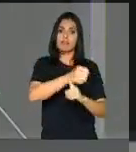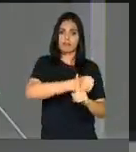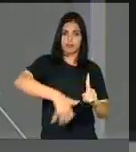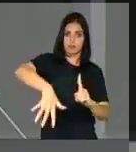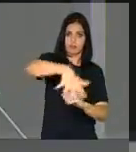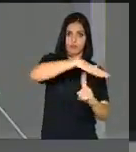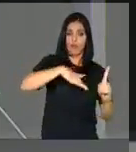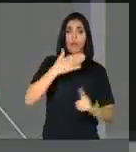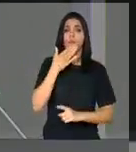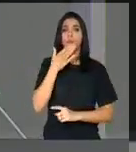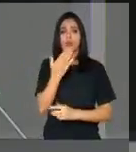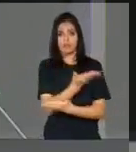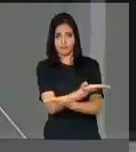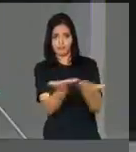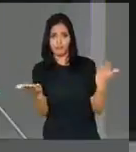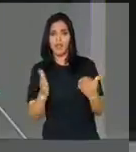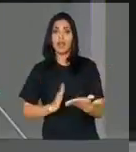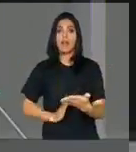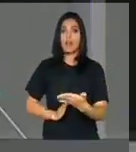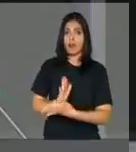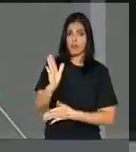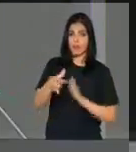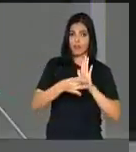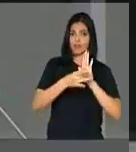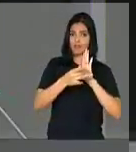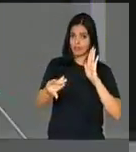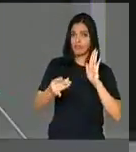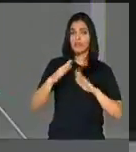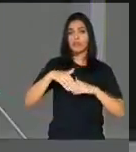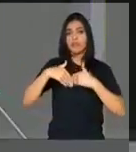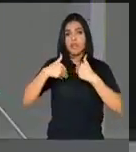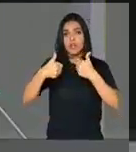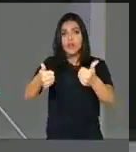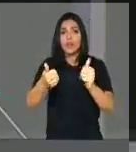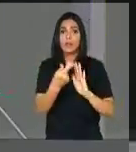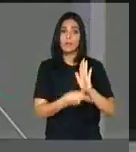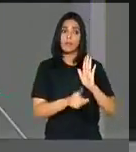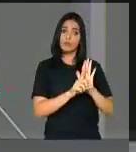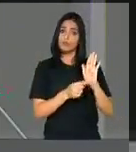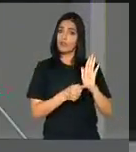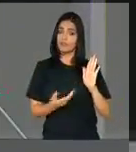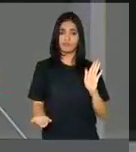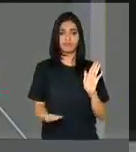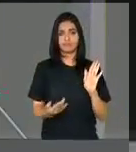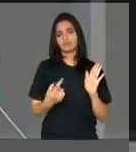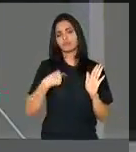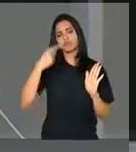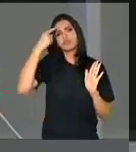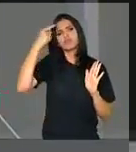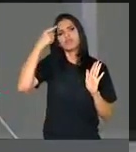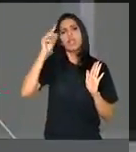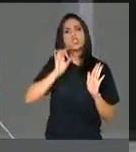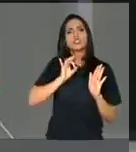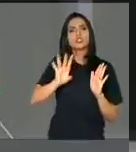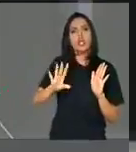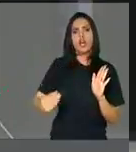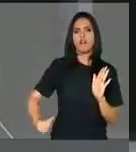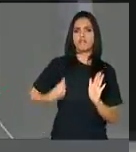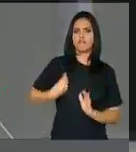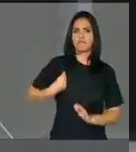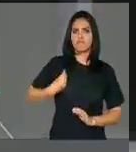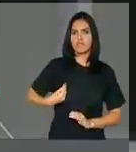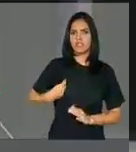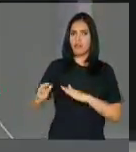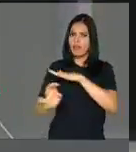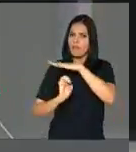plenário aprovasse isso, para melhorar a qualidade do projeto. A não está pensando só na vida